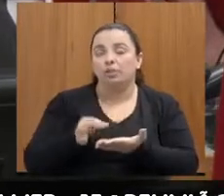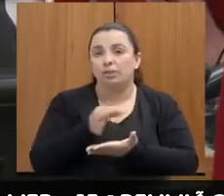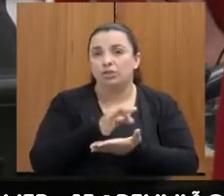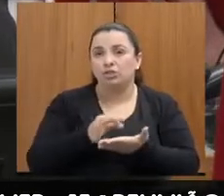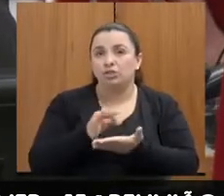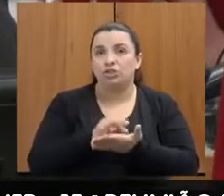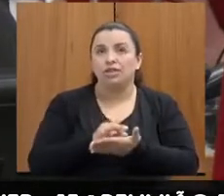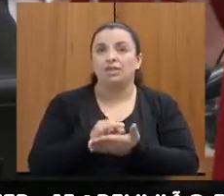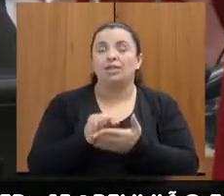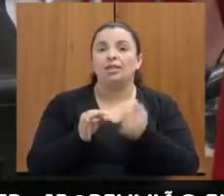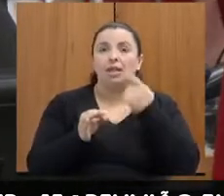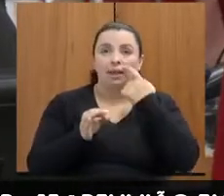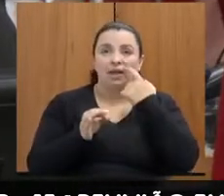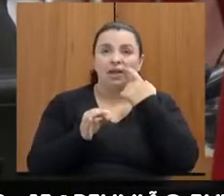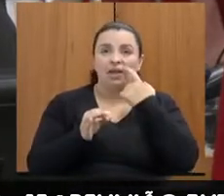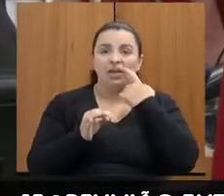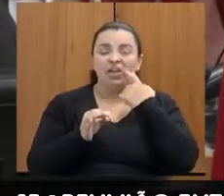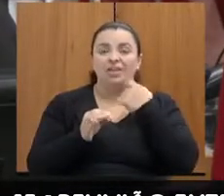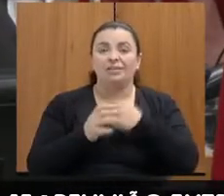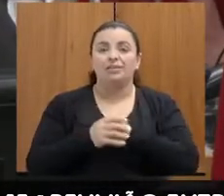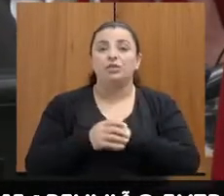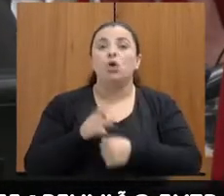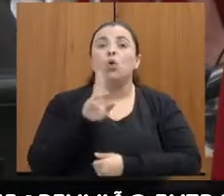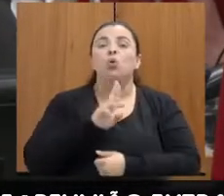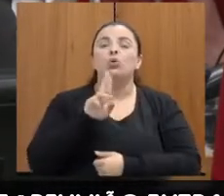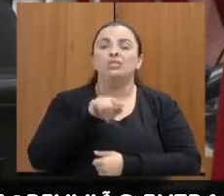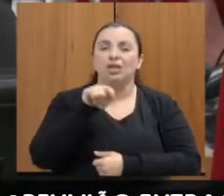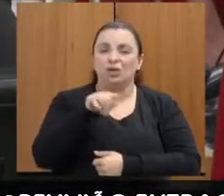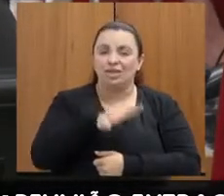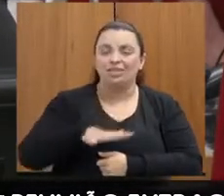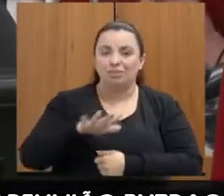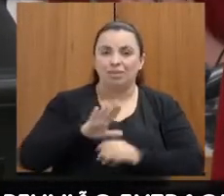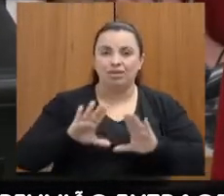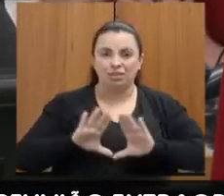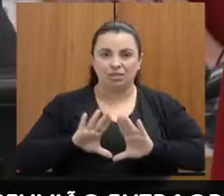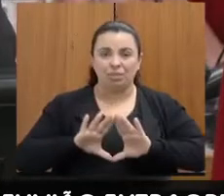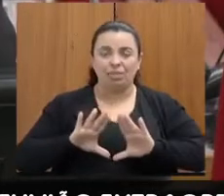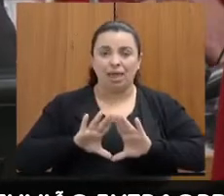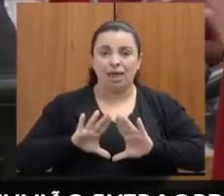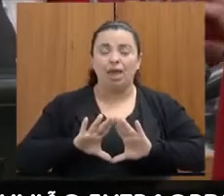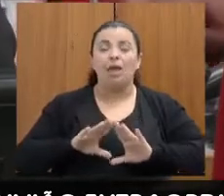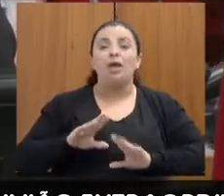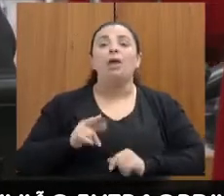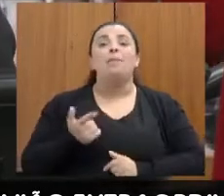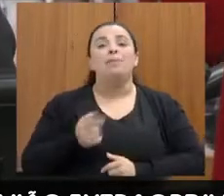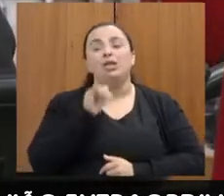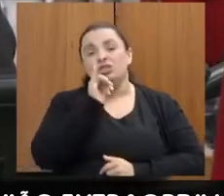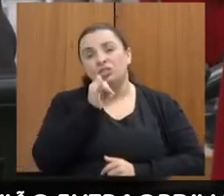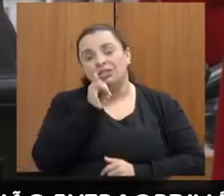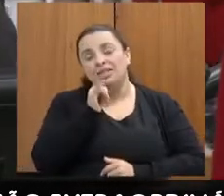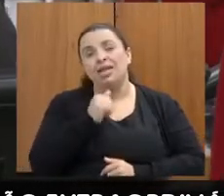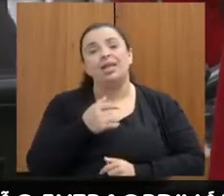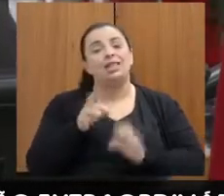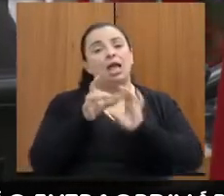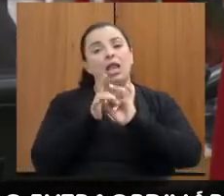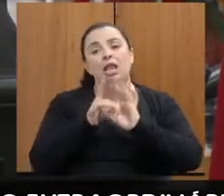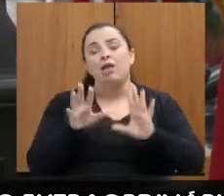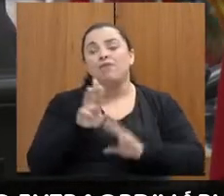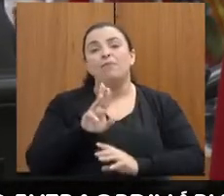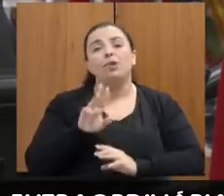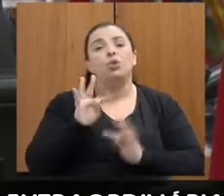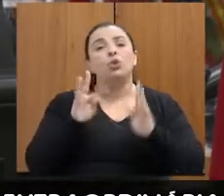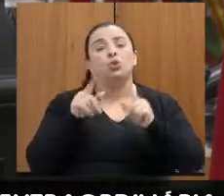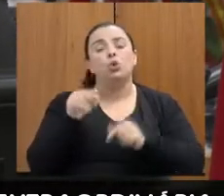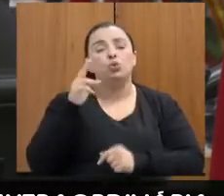ambiente que é público e que representa todos nós, para dizer que está à disposição de todos. Entendemos o